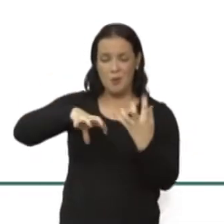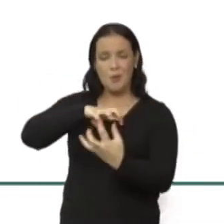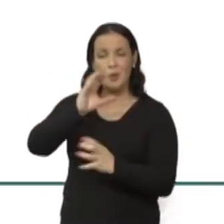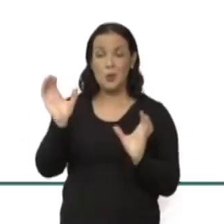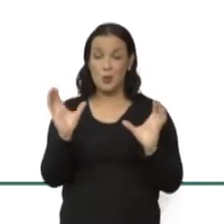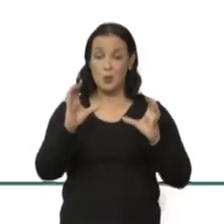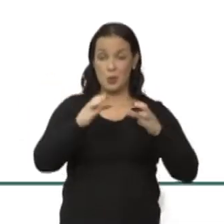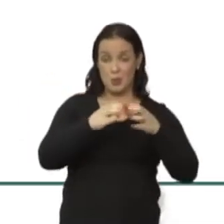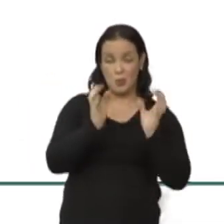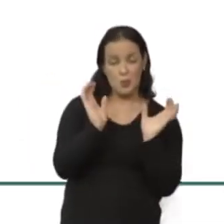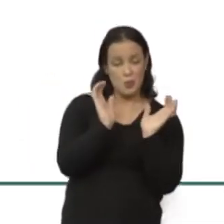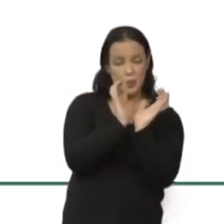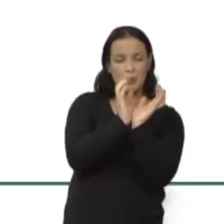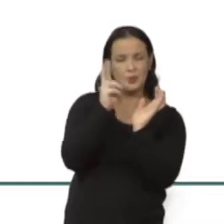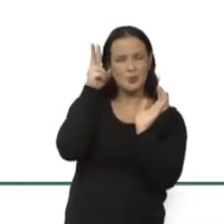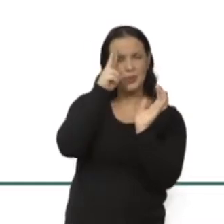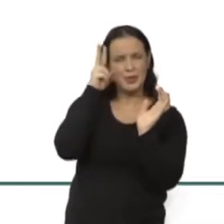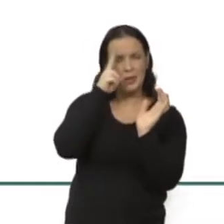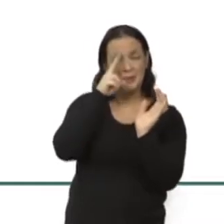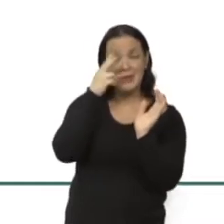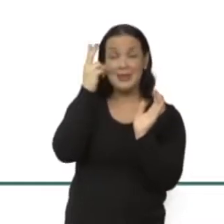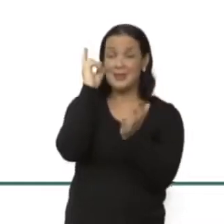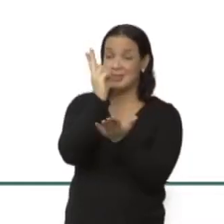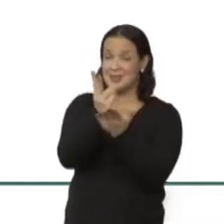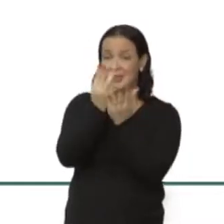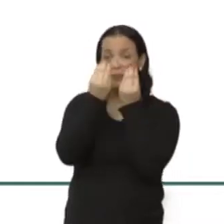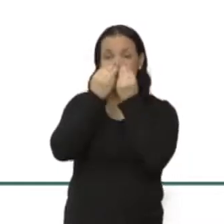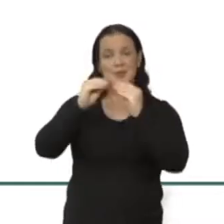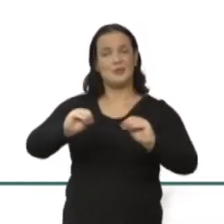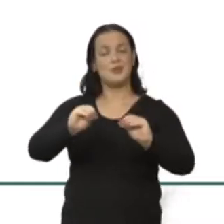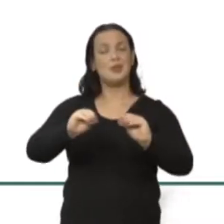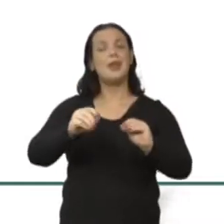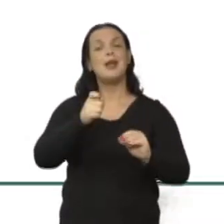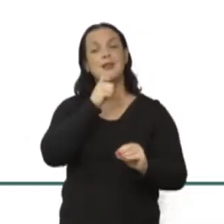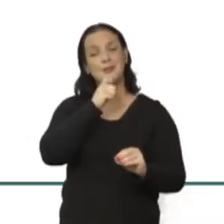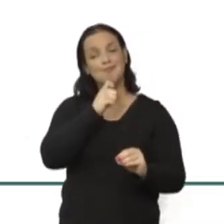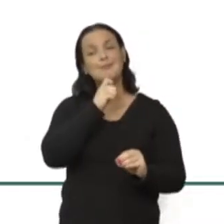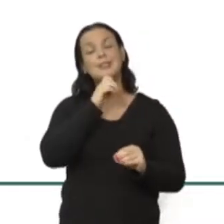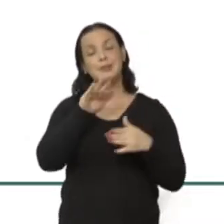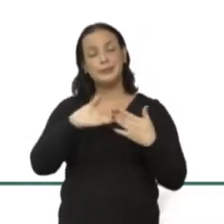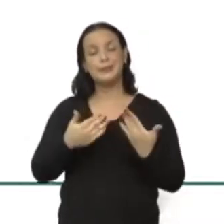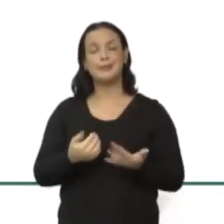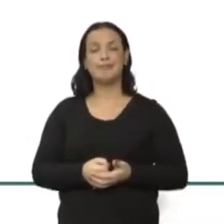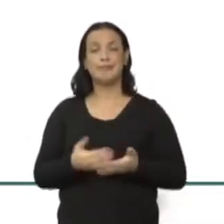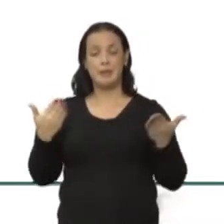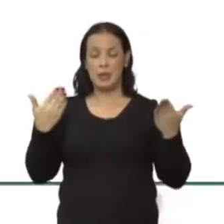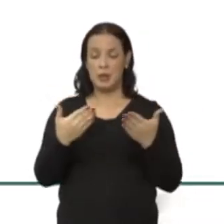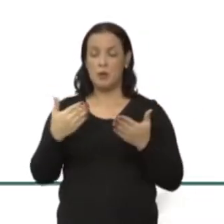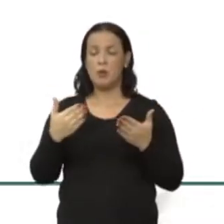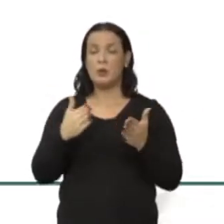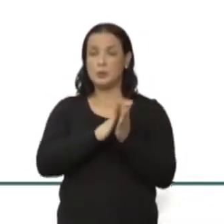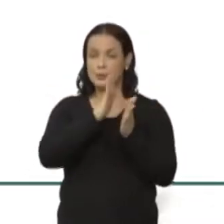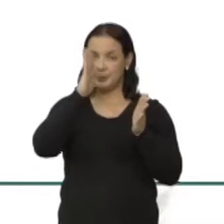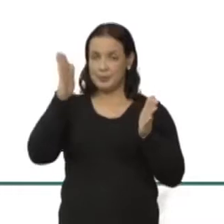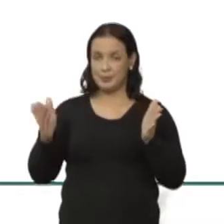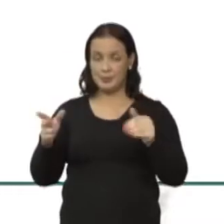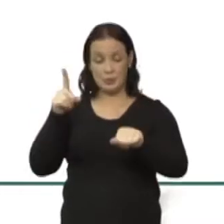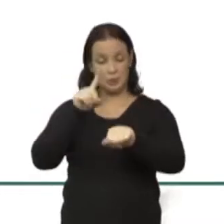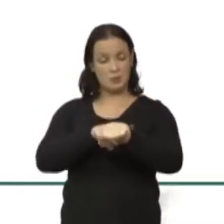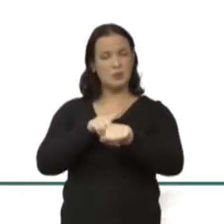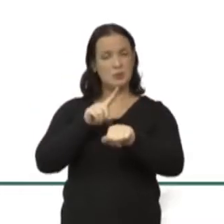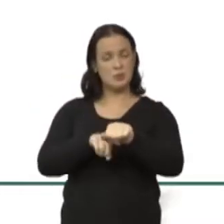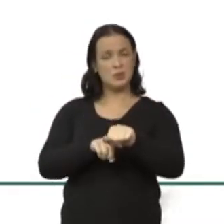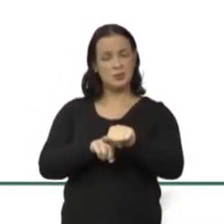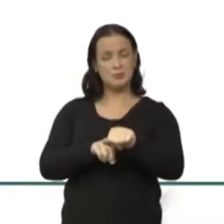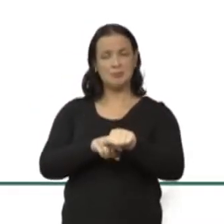historicamente, sempre foram prejudicados que são ainda mais. Agora, nesse momento em que muitos, inclusive,